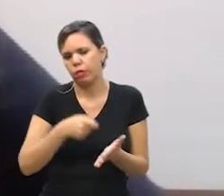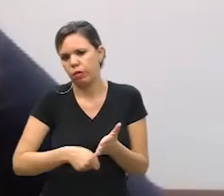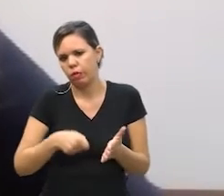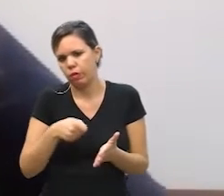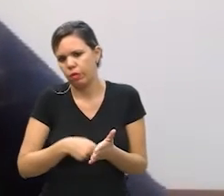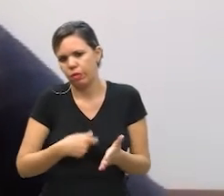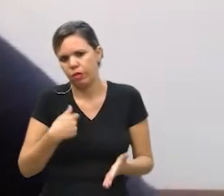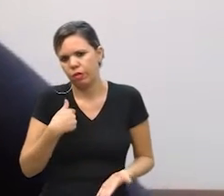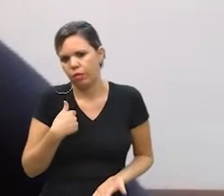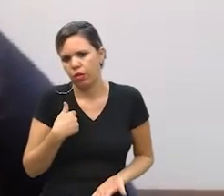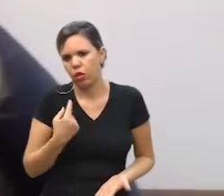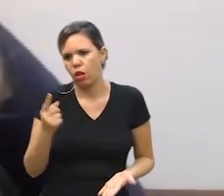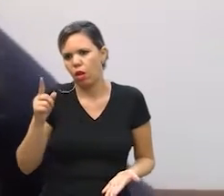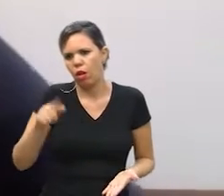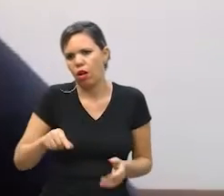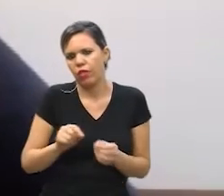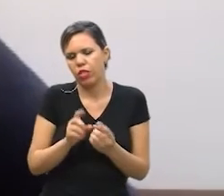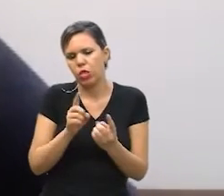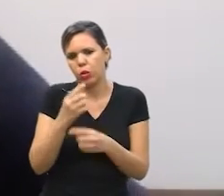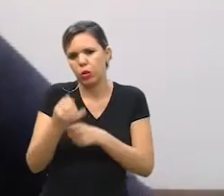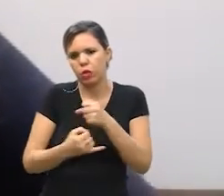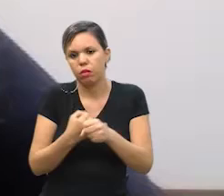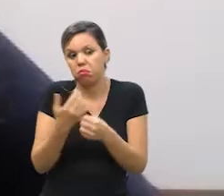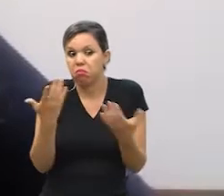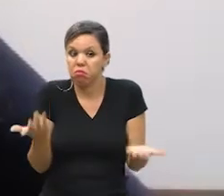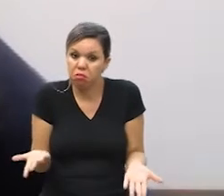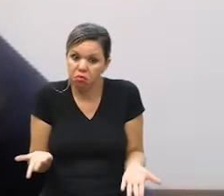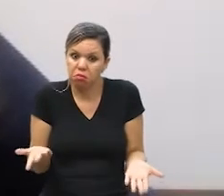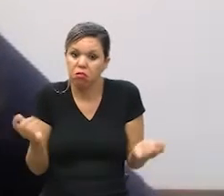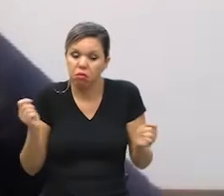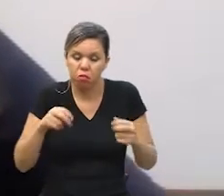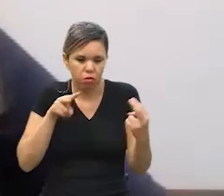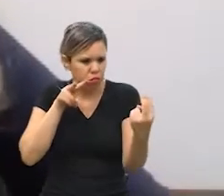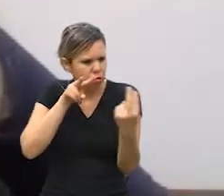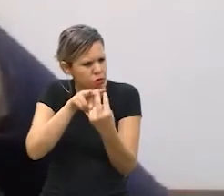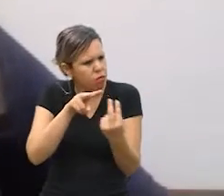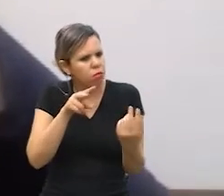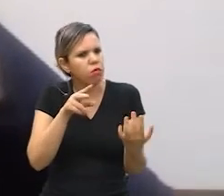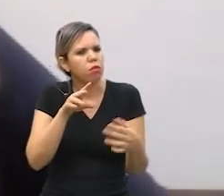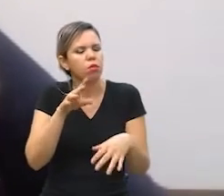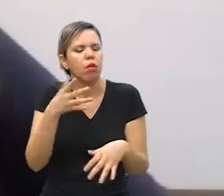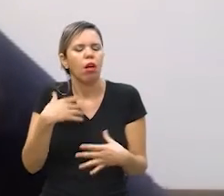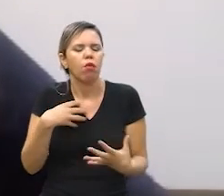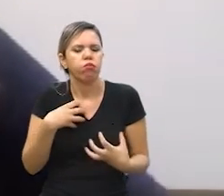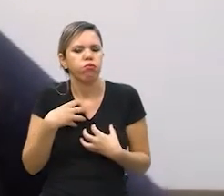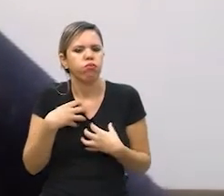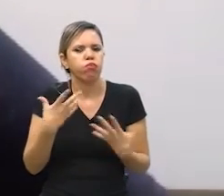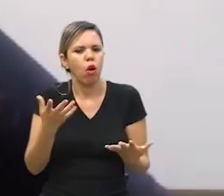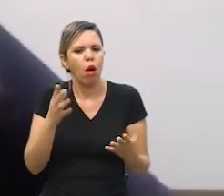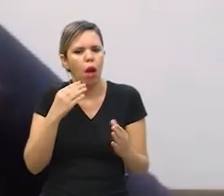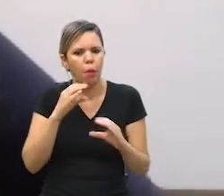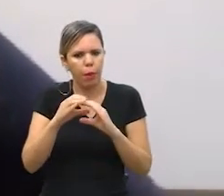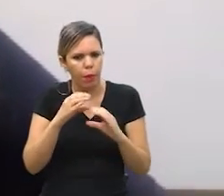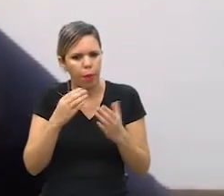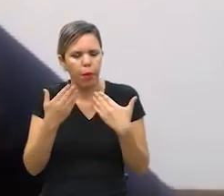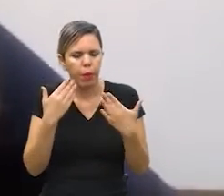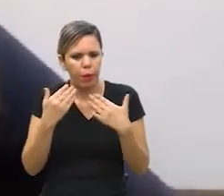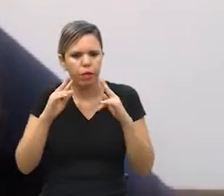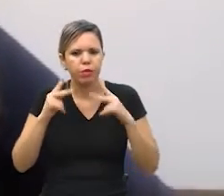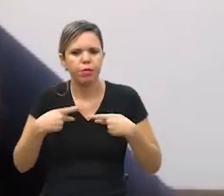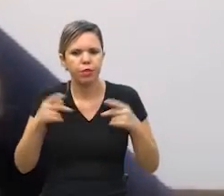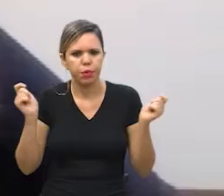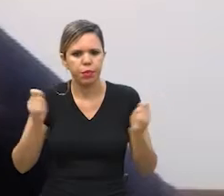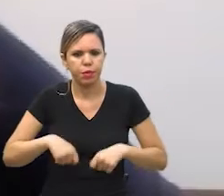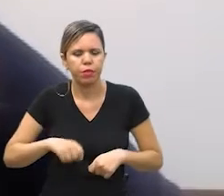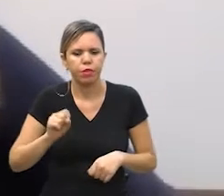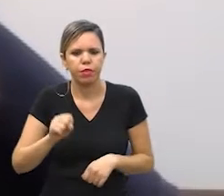falar poxa como é fazer uma consulta online será que dá para olhar nos olhos de um paciente atendendo online dá dá para ser humano